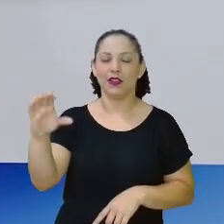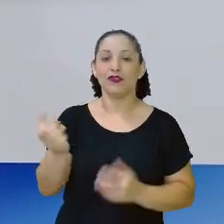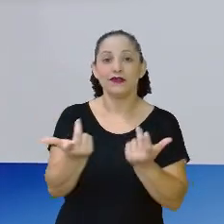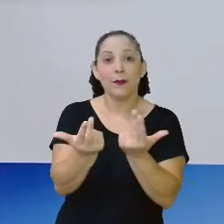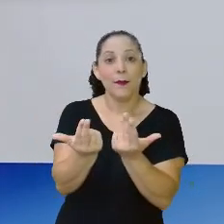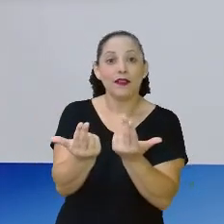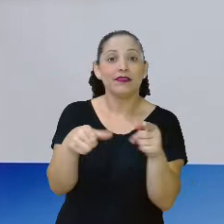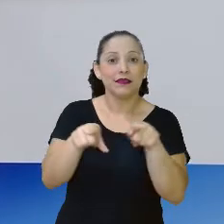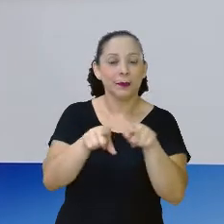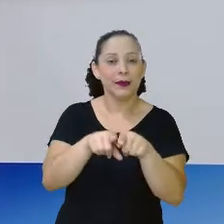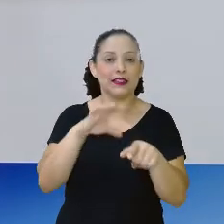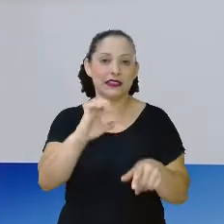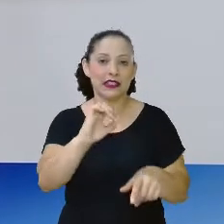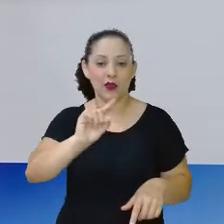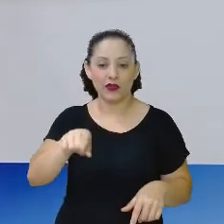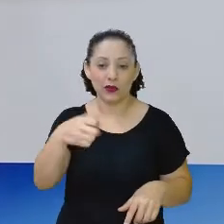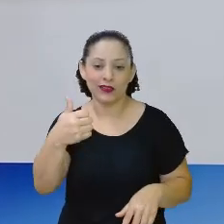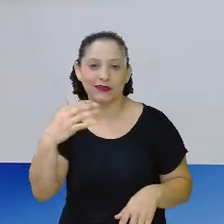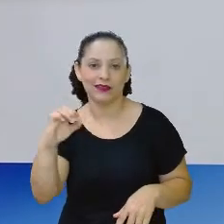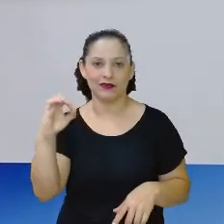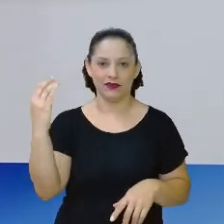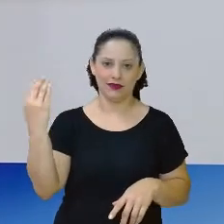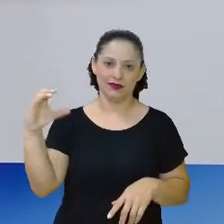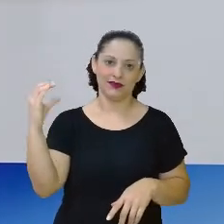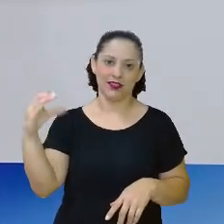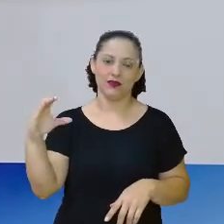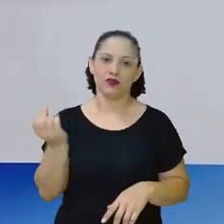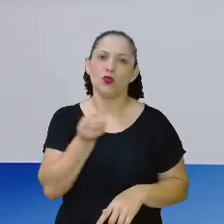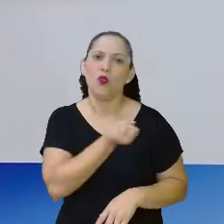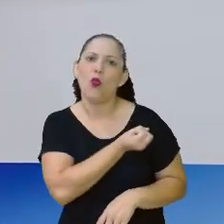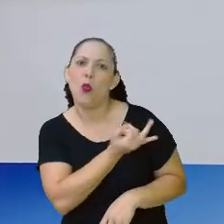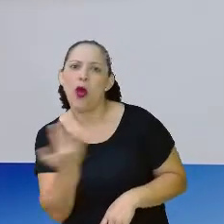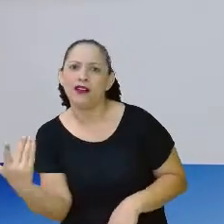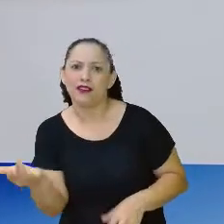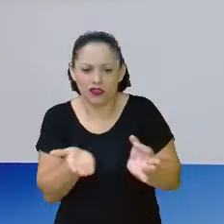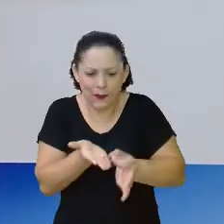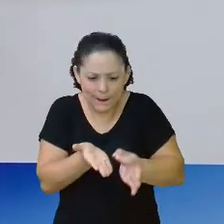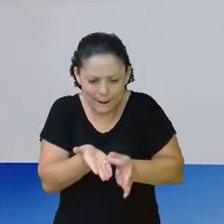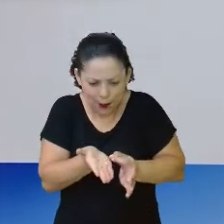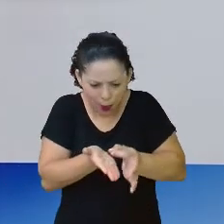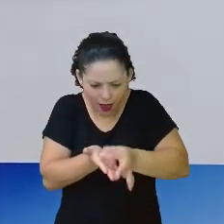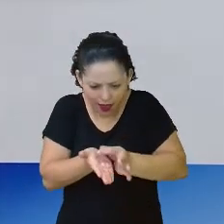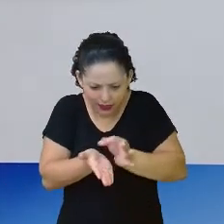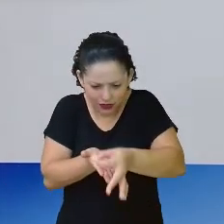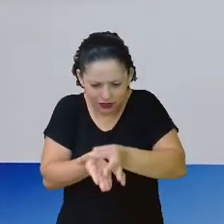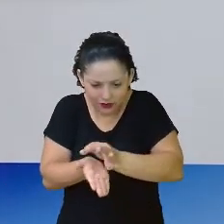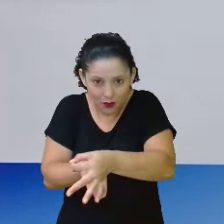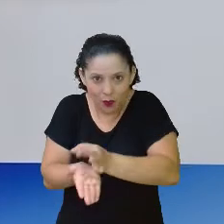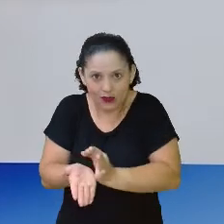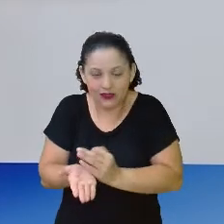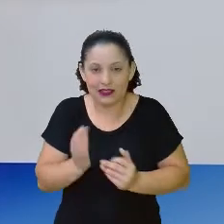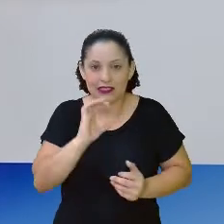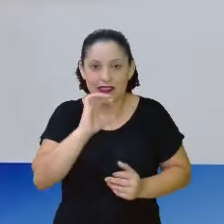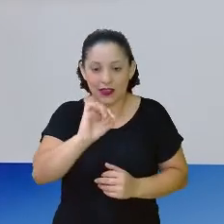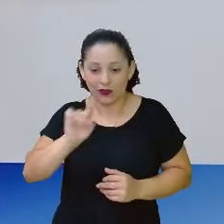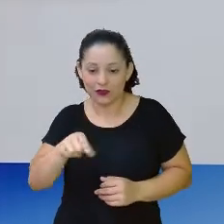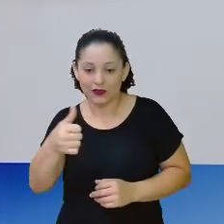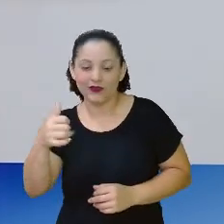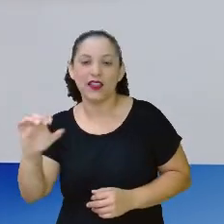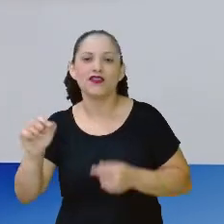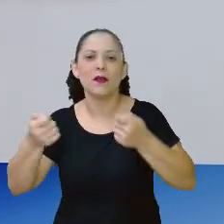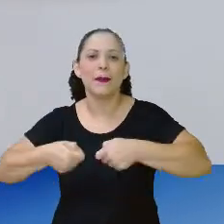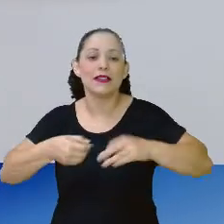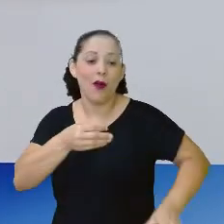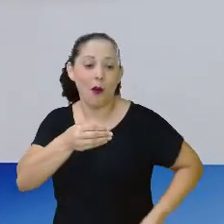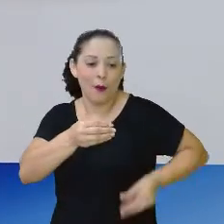Quantas moedinhas de 10 centavos eu preciso para completar um real? Olha só, eu trouxe para vocês, ó,